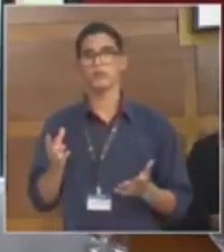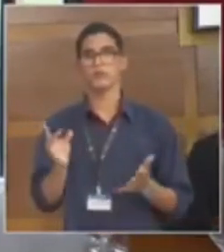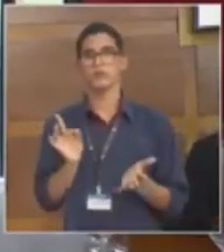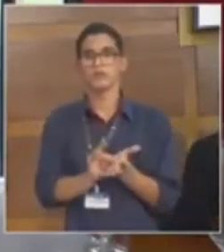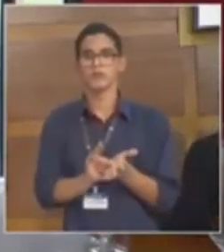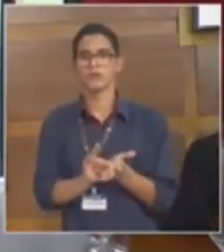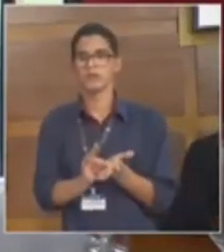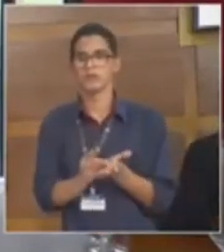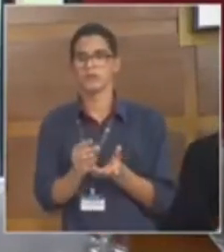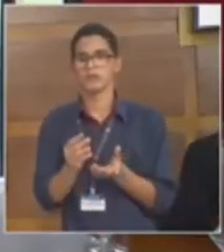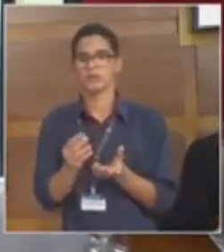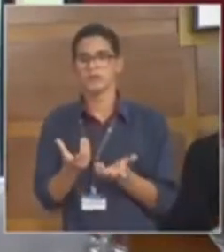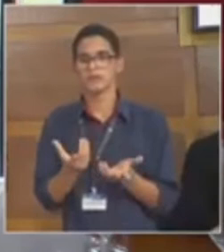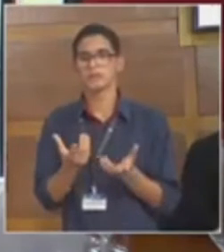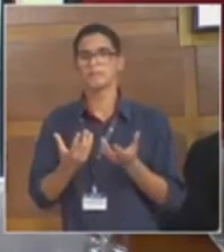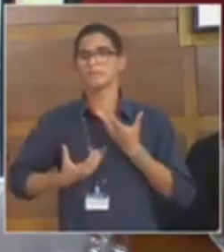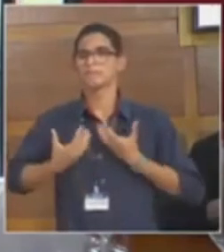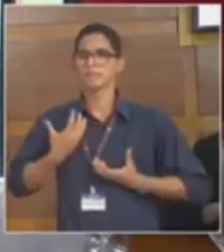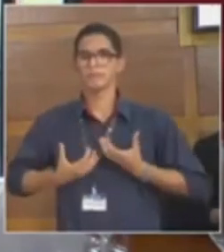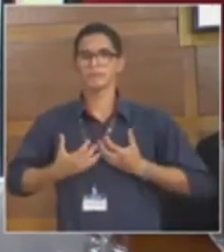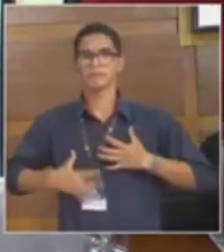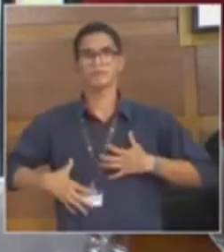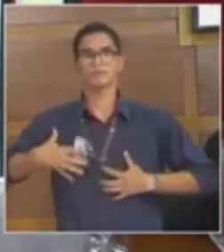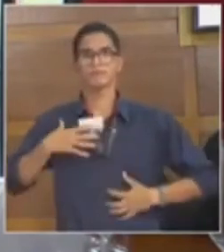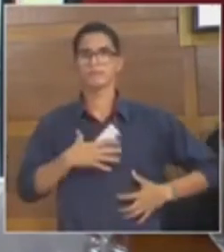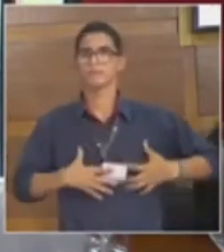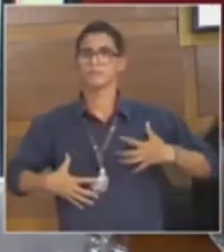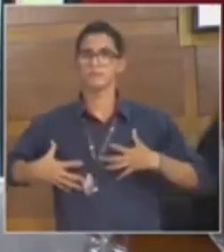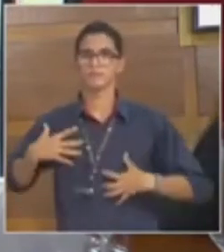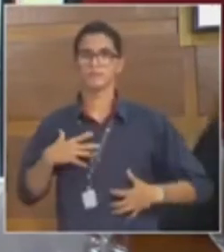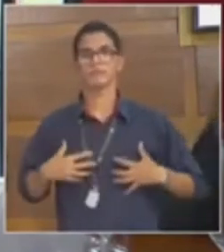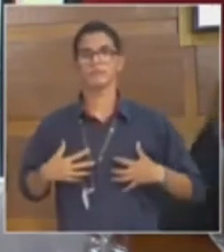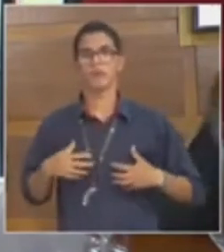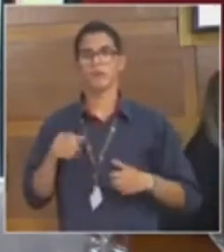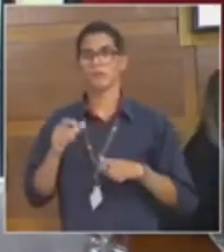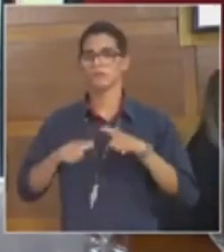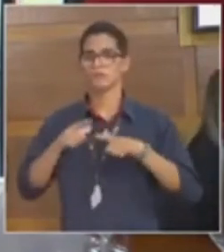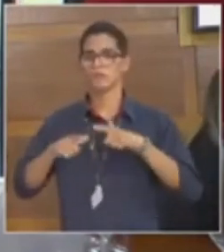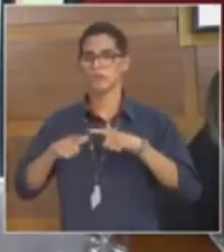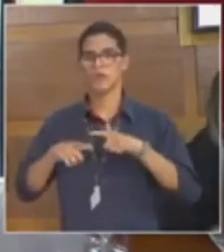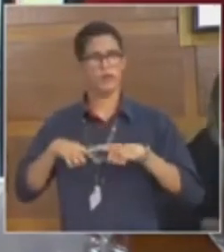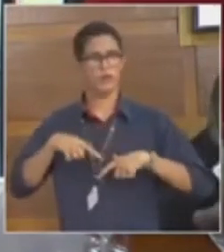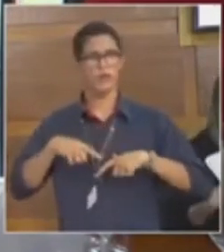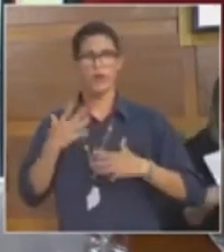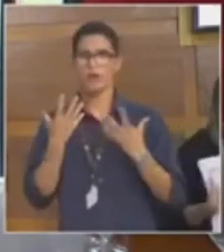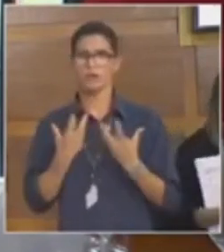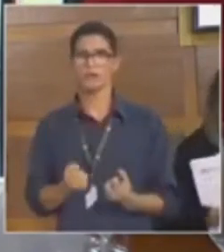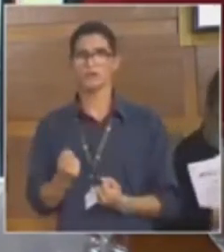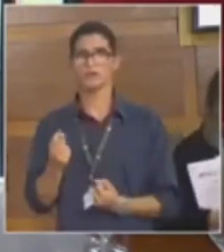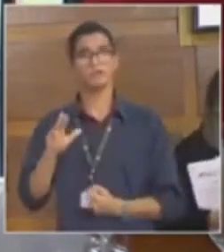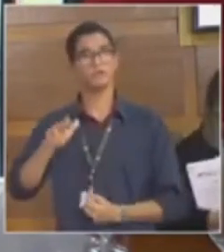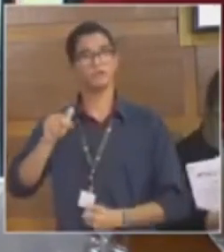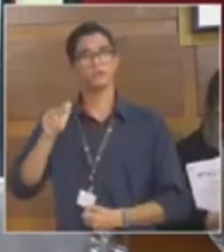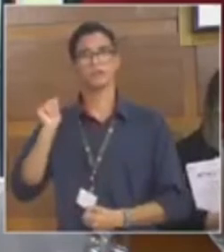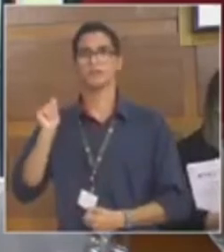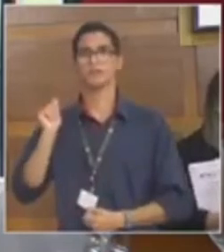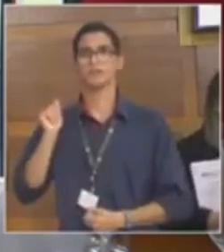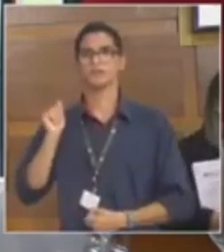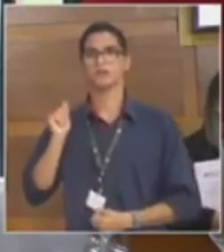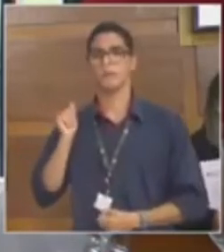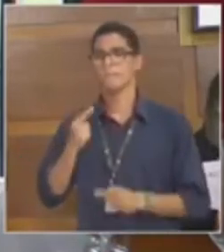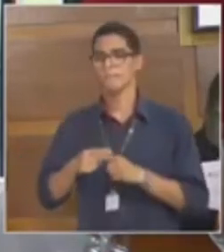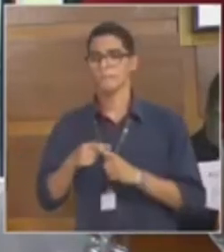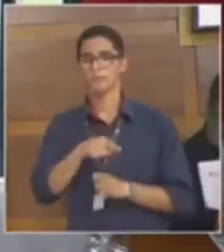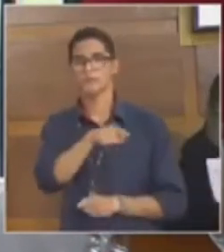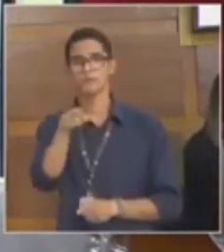agonia muitos trabalhadores. Como palanque, eu não aceito. Eu não aceito e não vou aceitar nunca. Porque isso, só